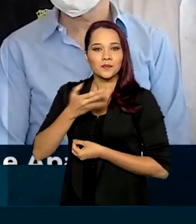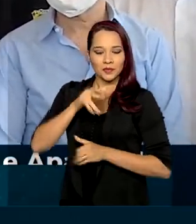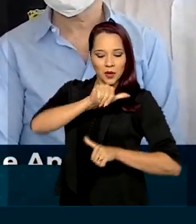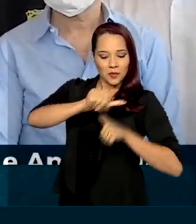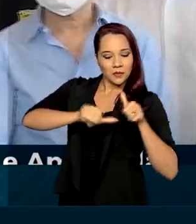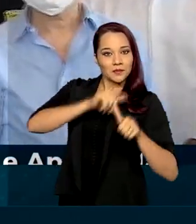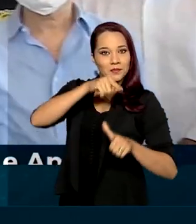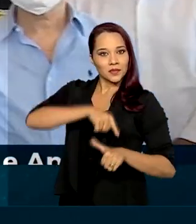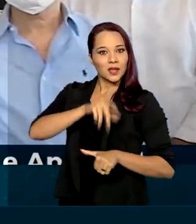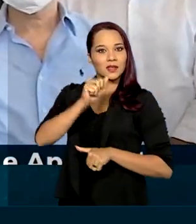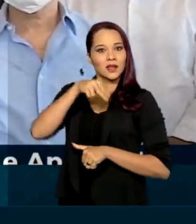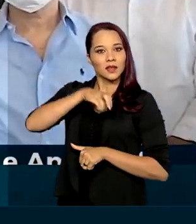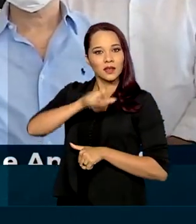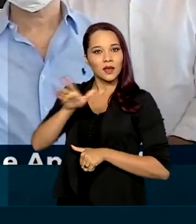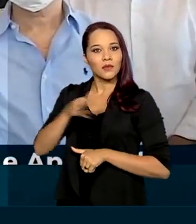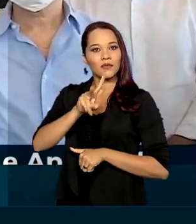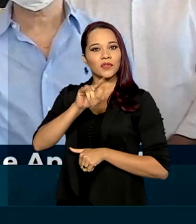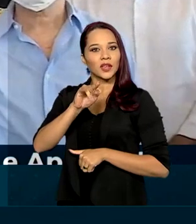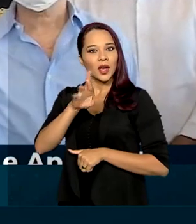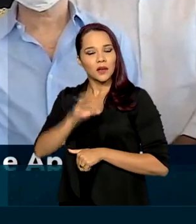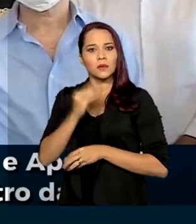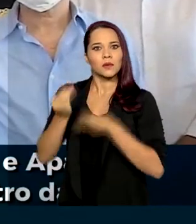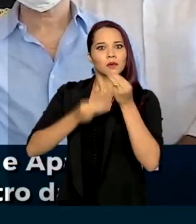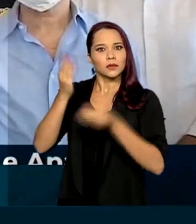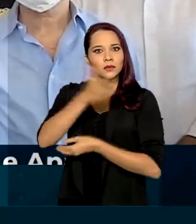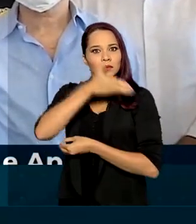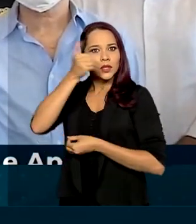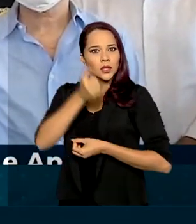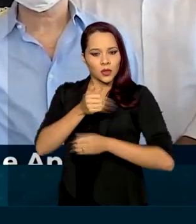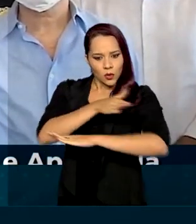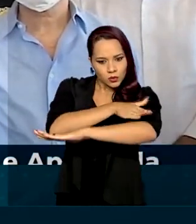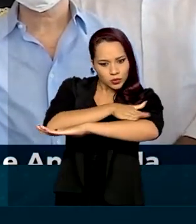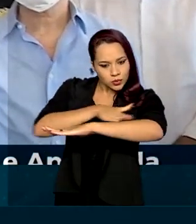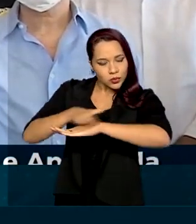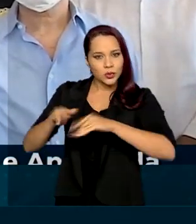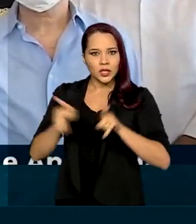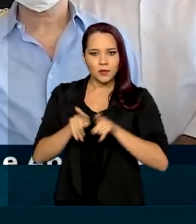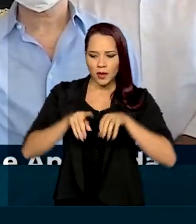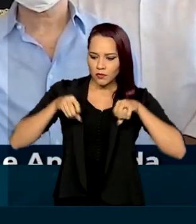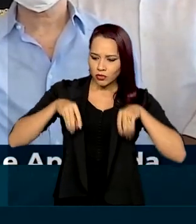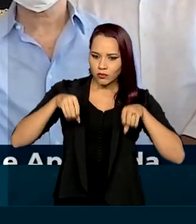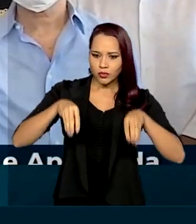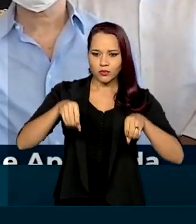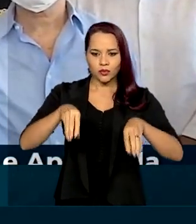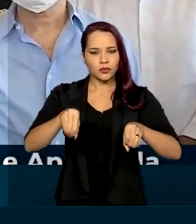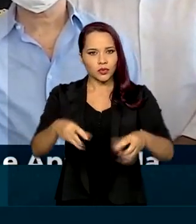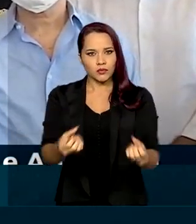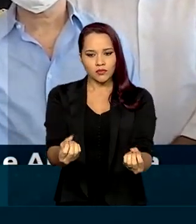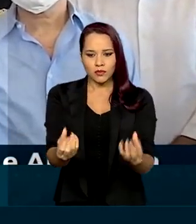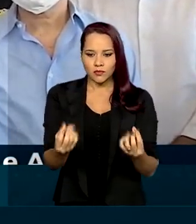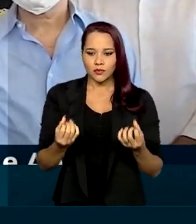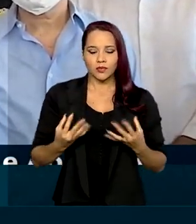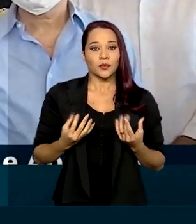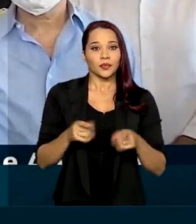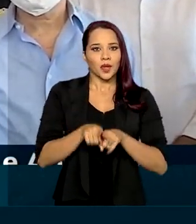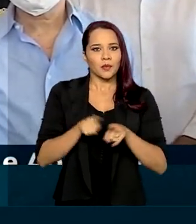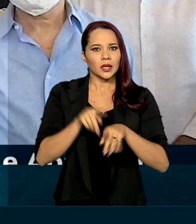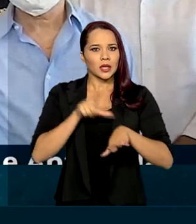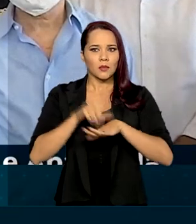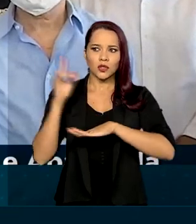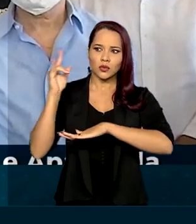desse anel viário, como melhorou a situação do pavimento, da sinalização, tapes de aceleração,